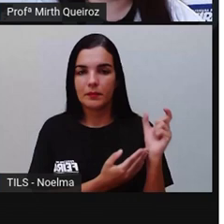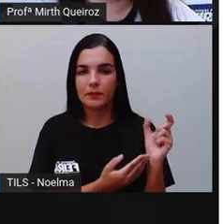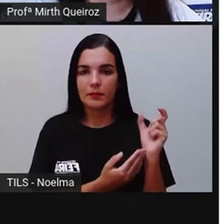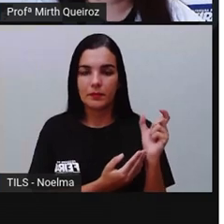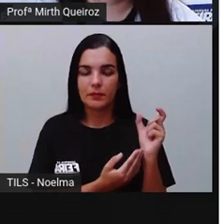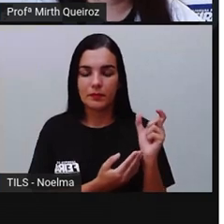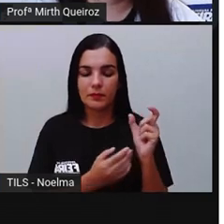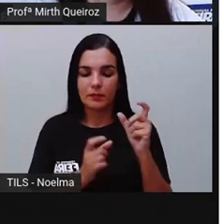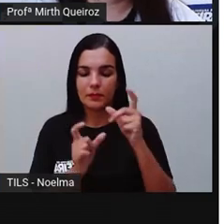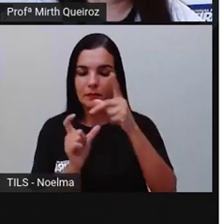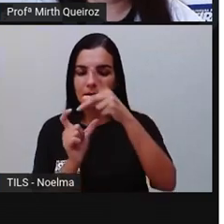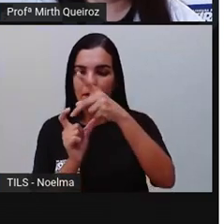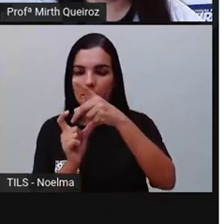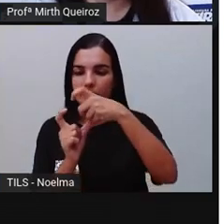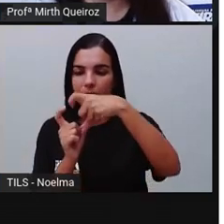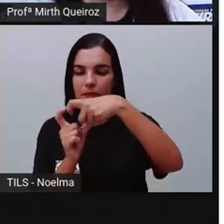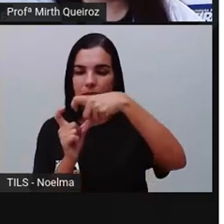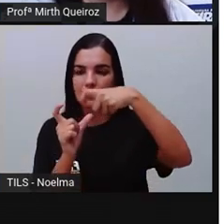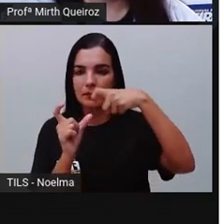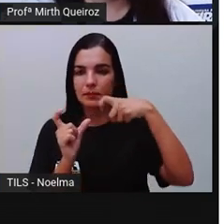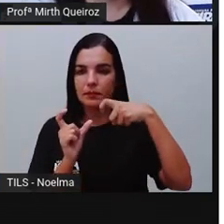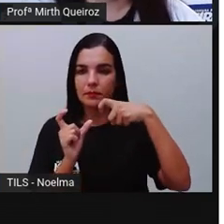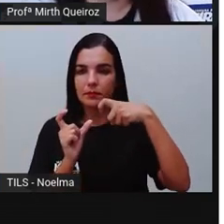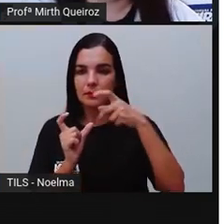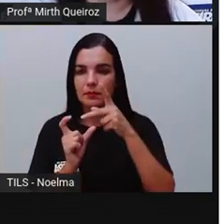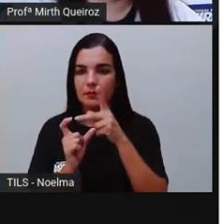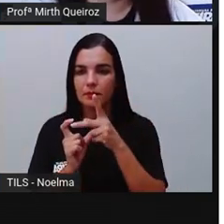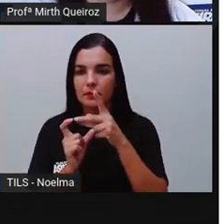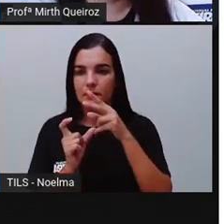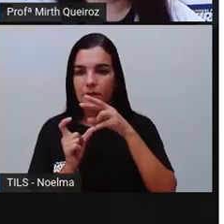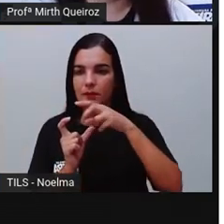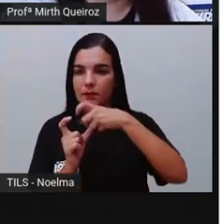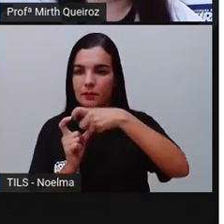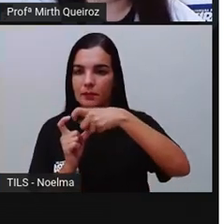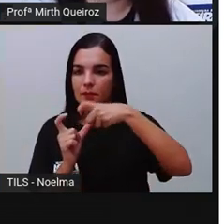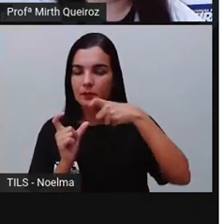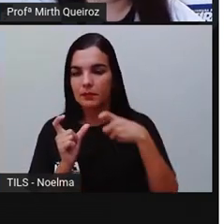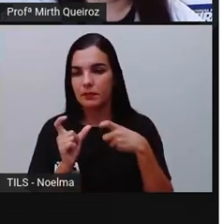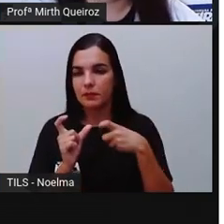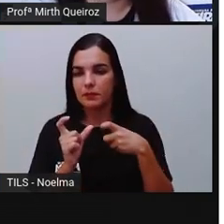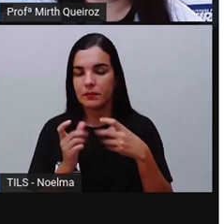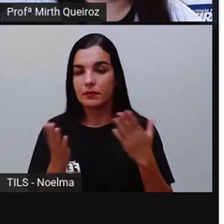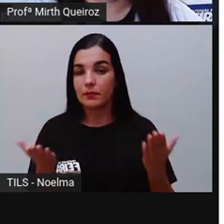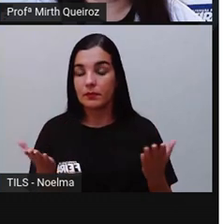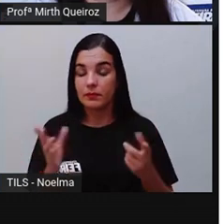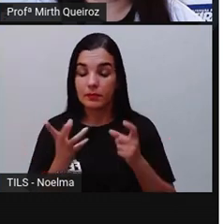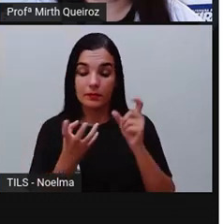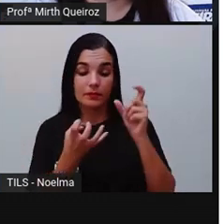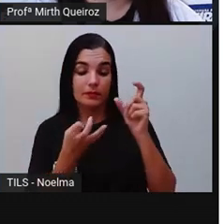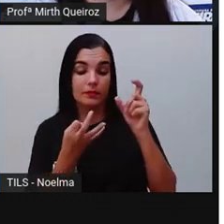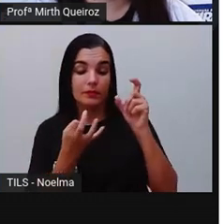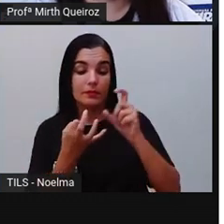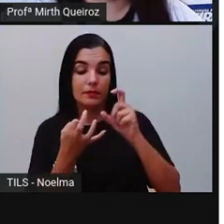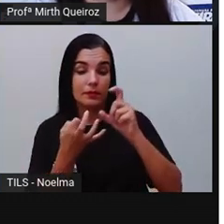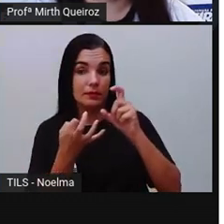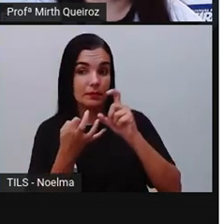Dó, suavemente, banana, é a penúltima sílaba, que é a mais forte,